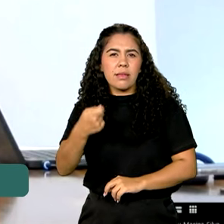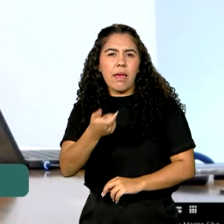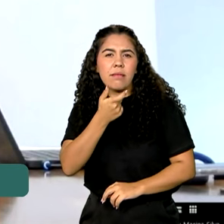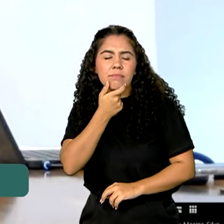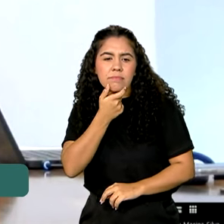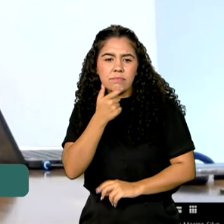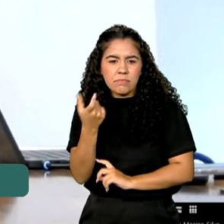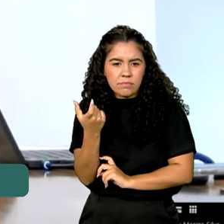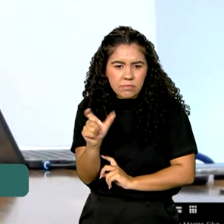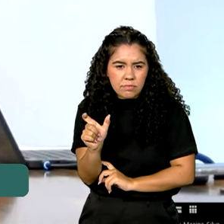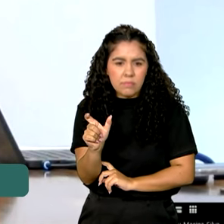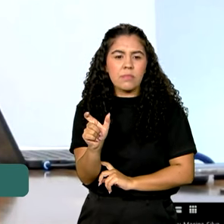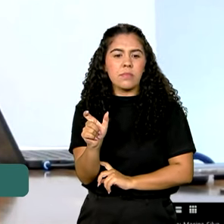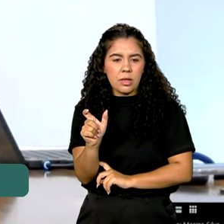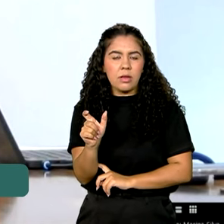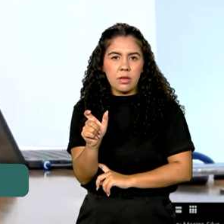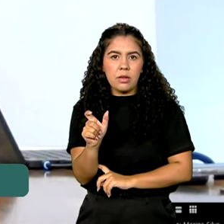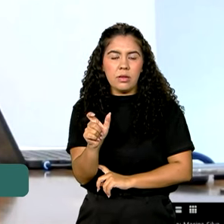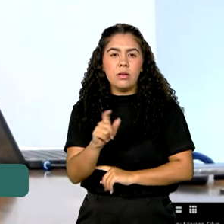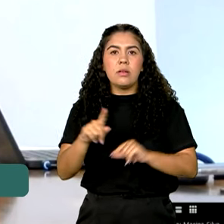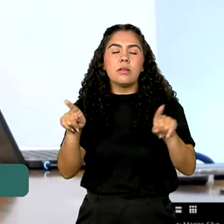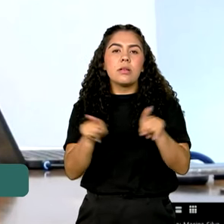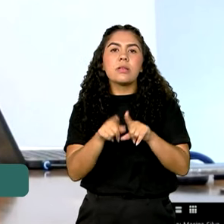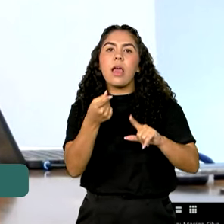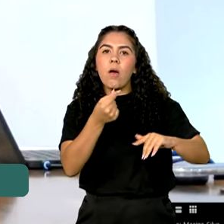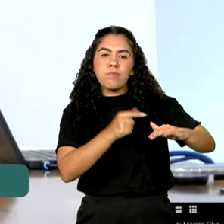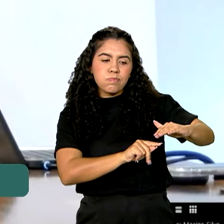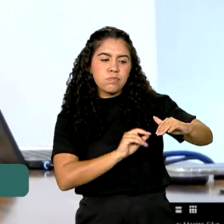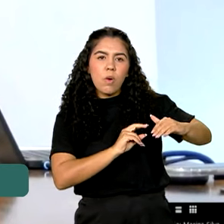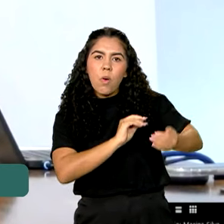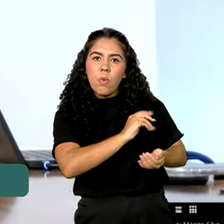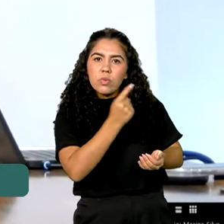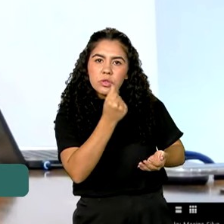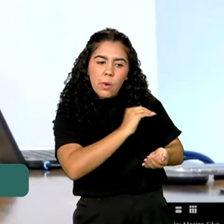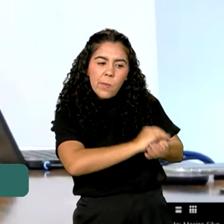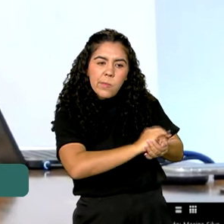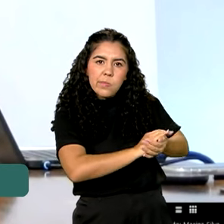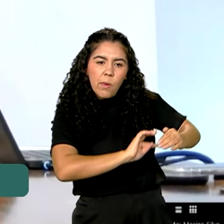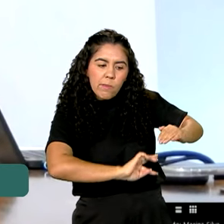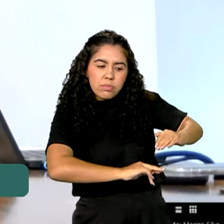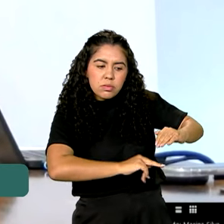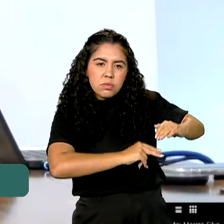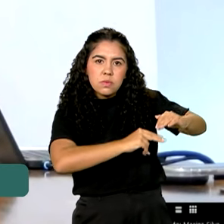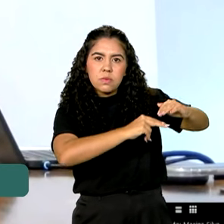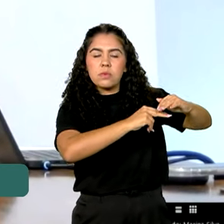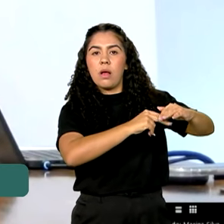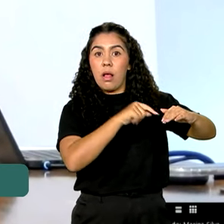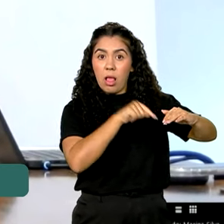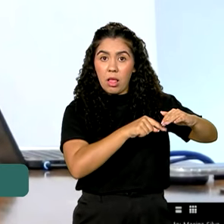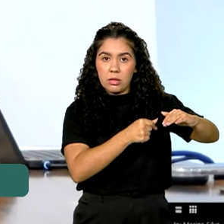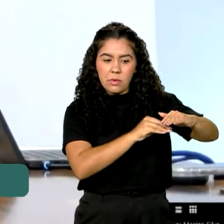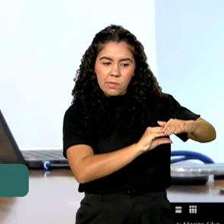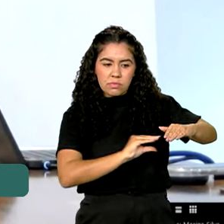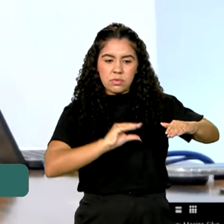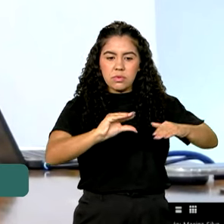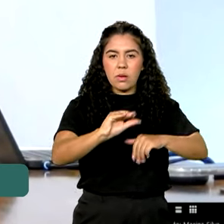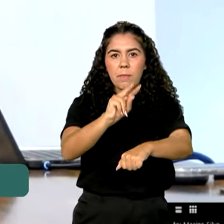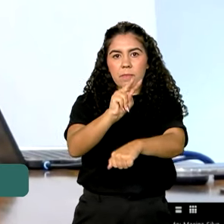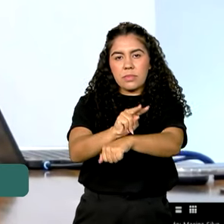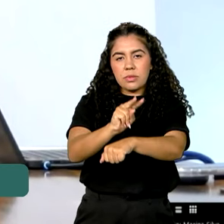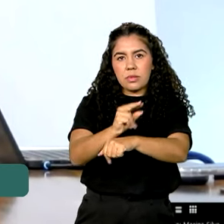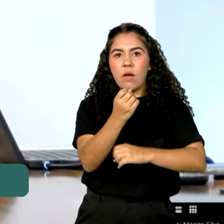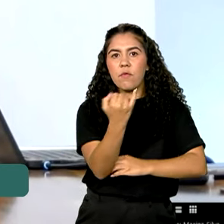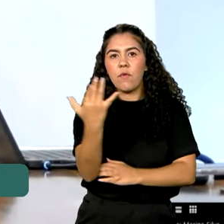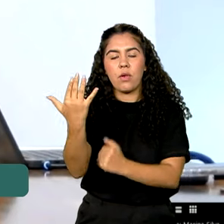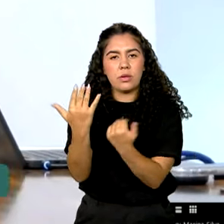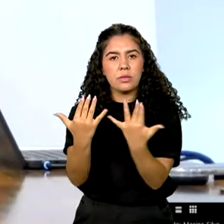consistiria em ter um fundo para pagar por hectare de floresta preservada e com um